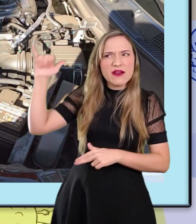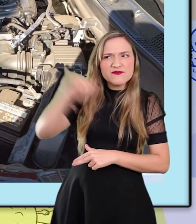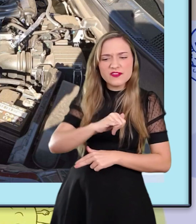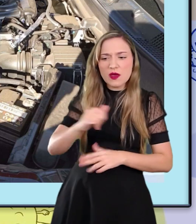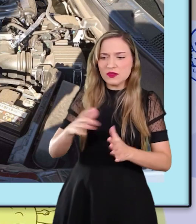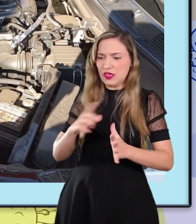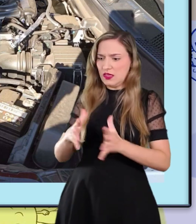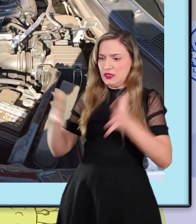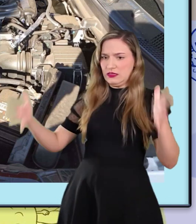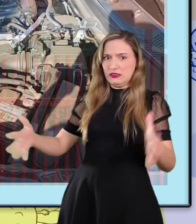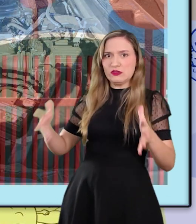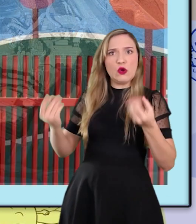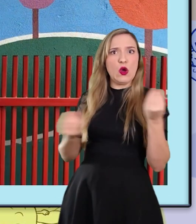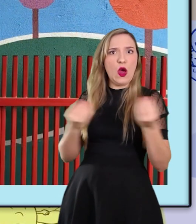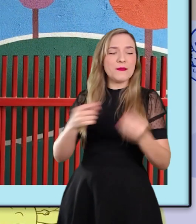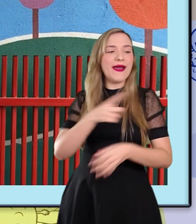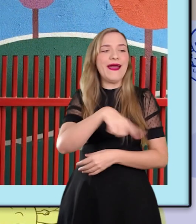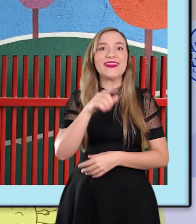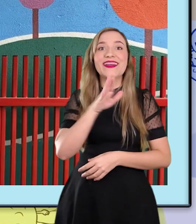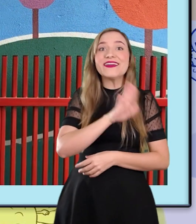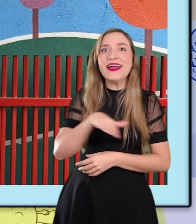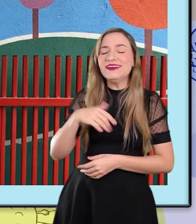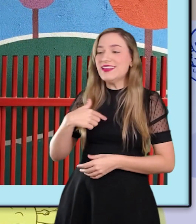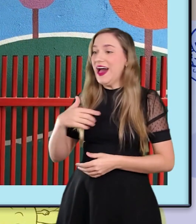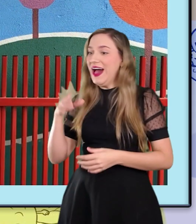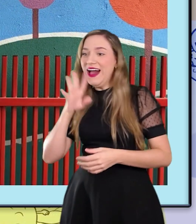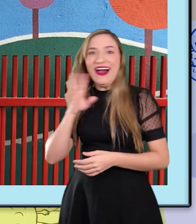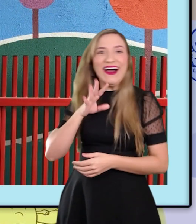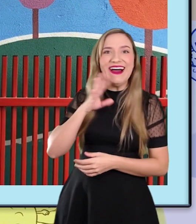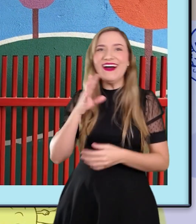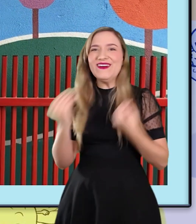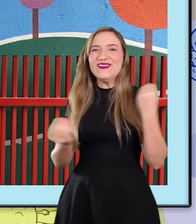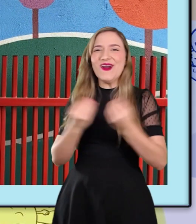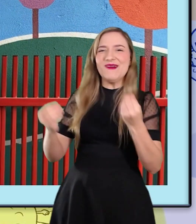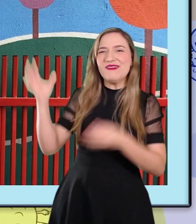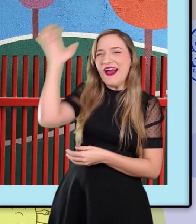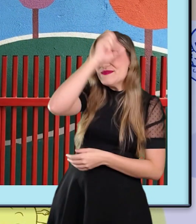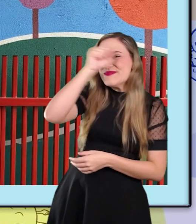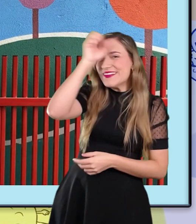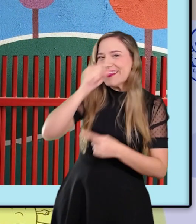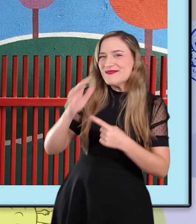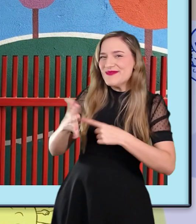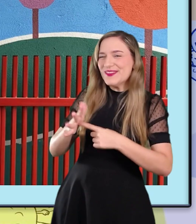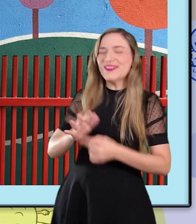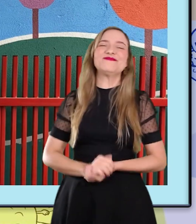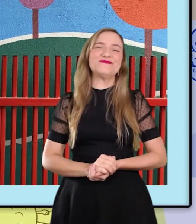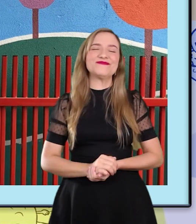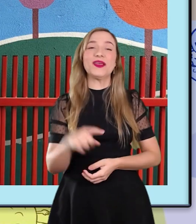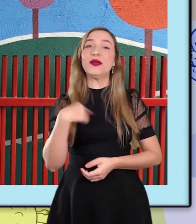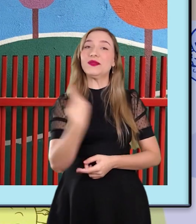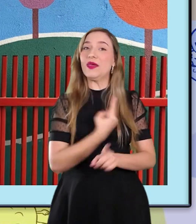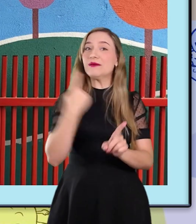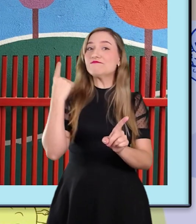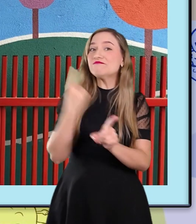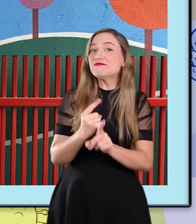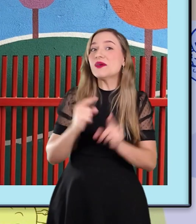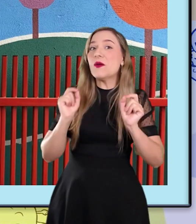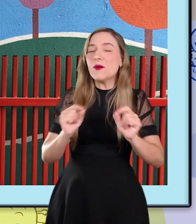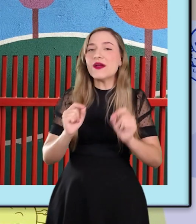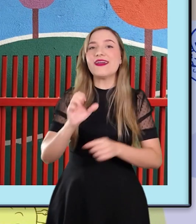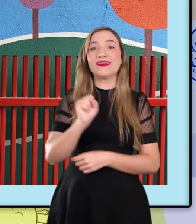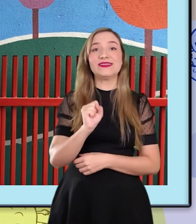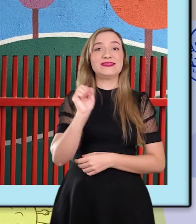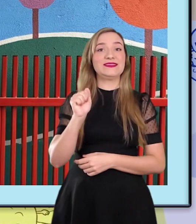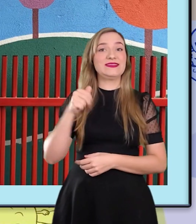É desse tamanho? Foi muito legal a construção desse conhecimento. Nós descobrimos que foi